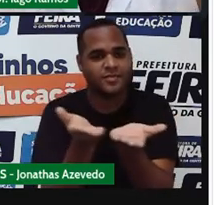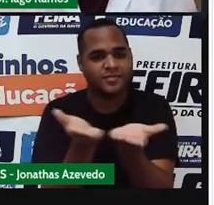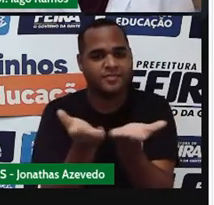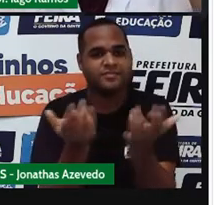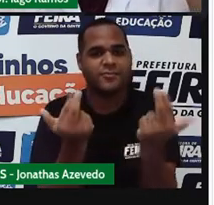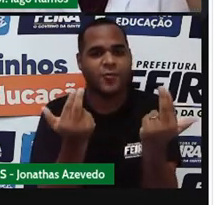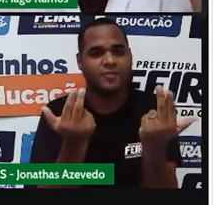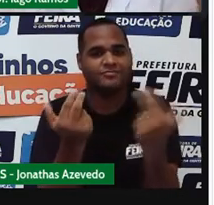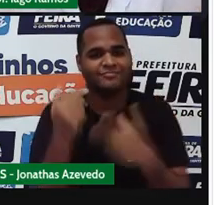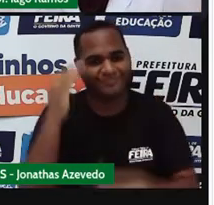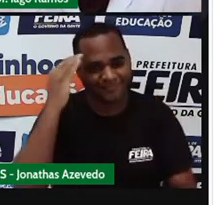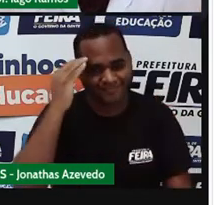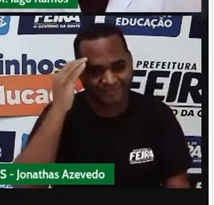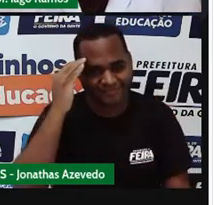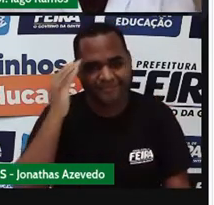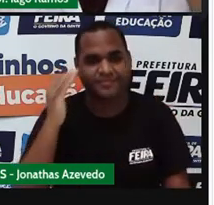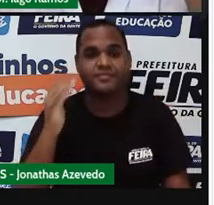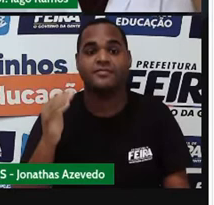ficarem os dois assim, ó,